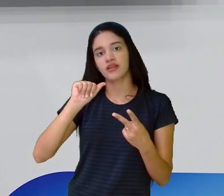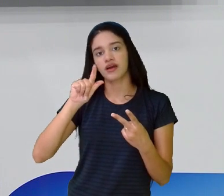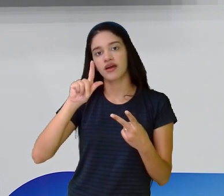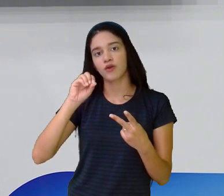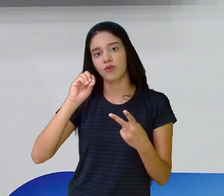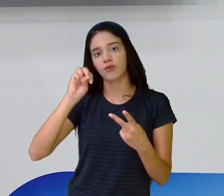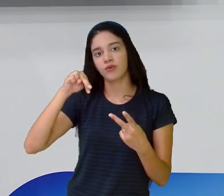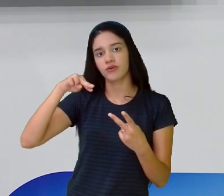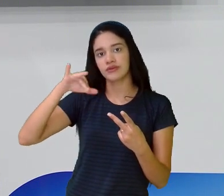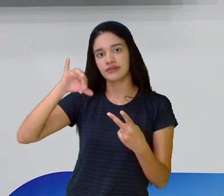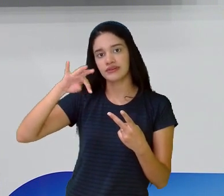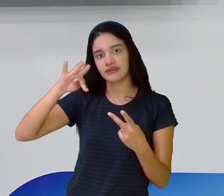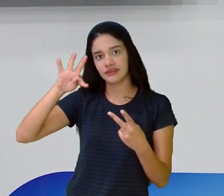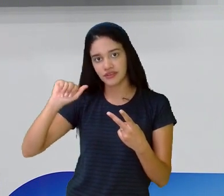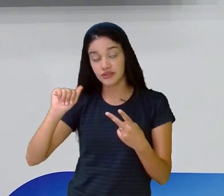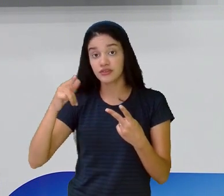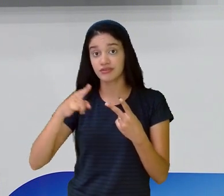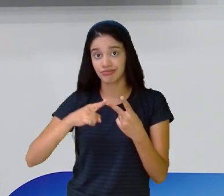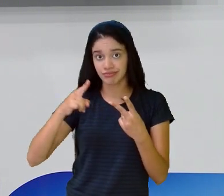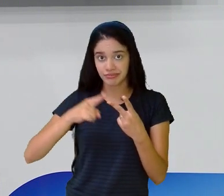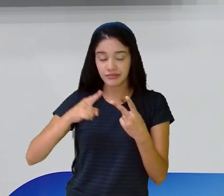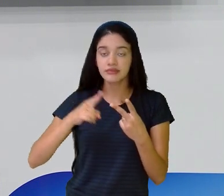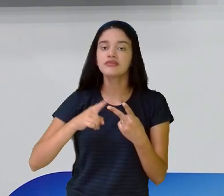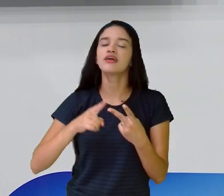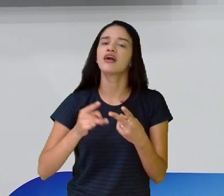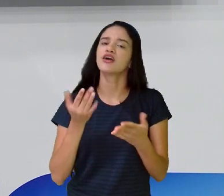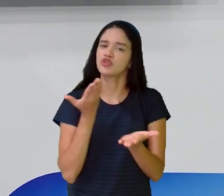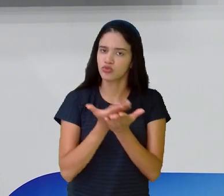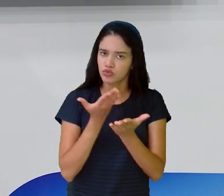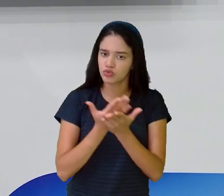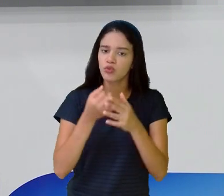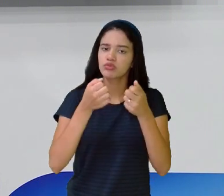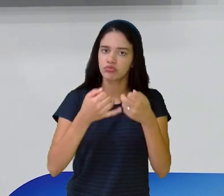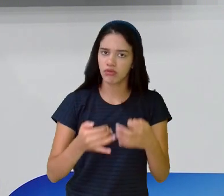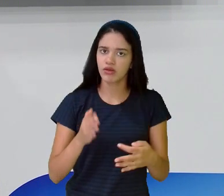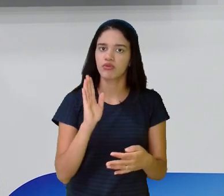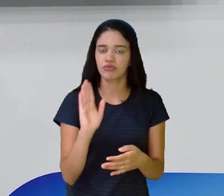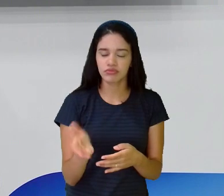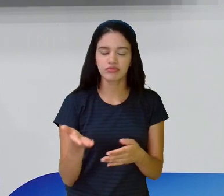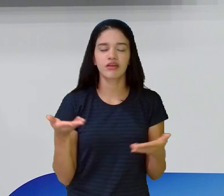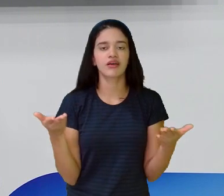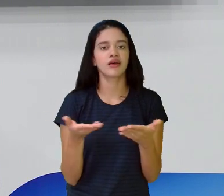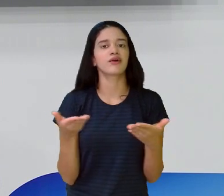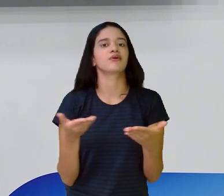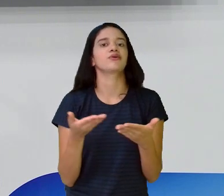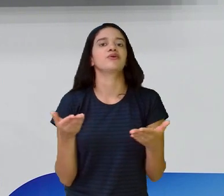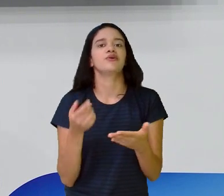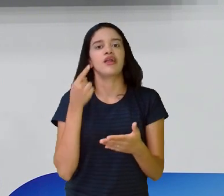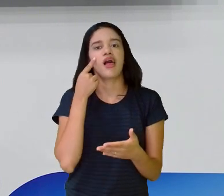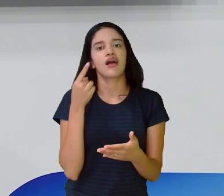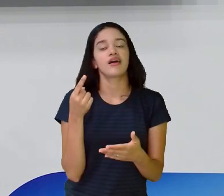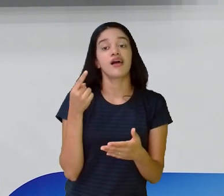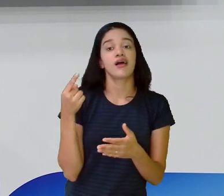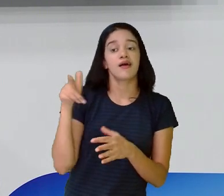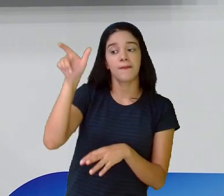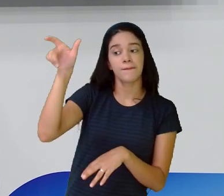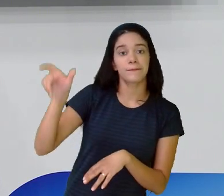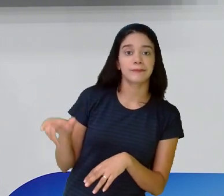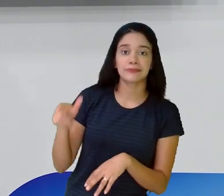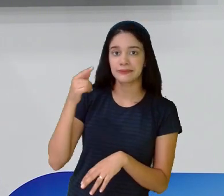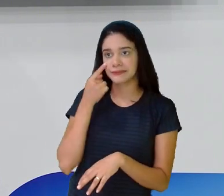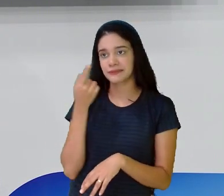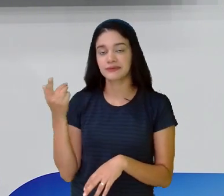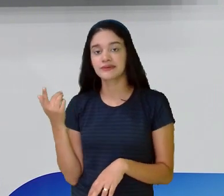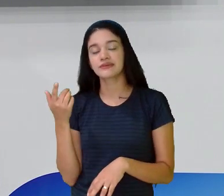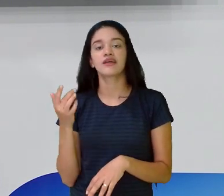isso. Então, ela é sempre a antagonista. Aquela que vai dar ali, trazer a problemática. Vai causar muitos problemas na